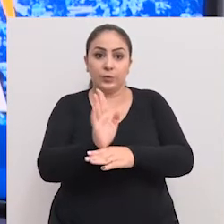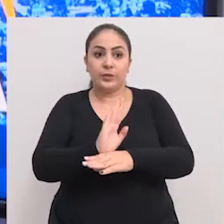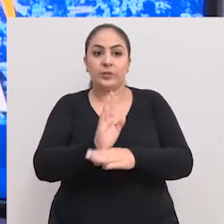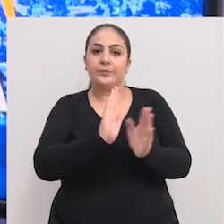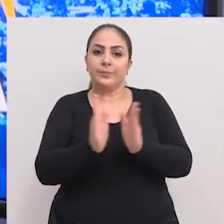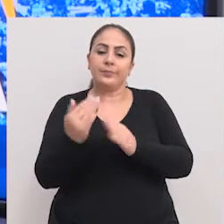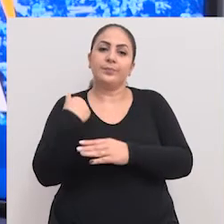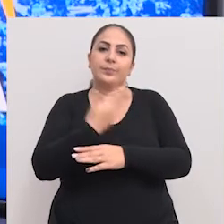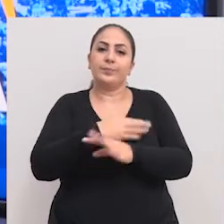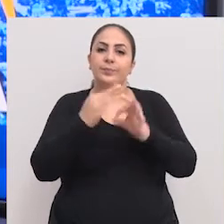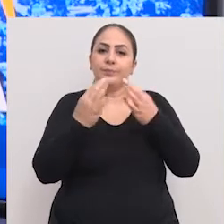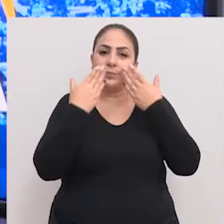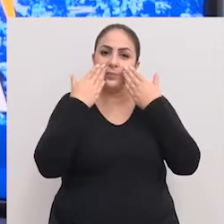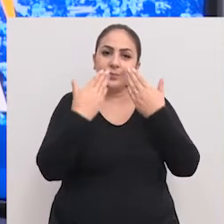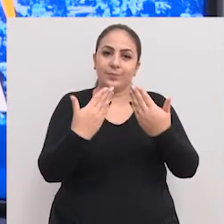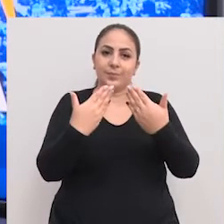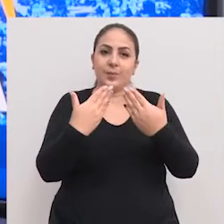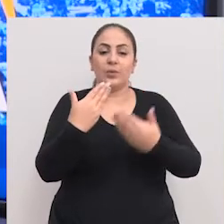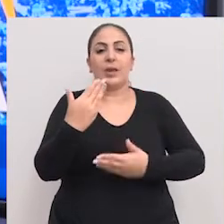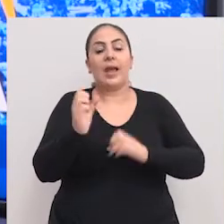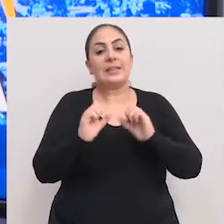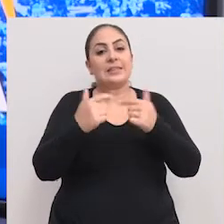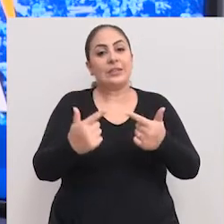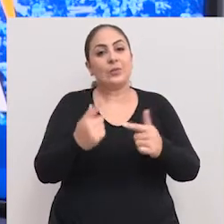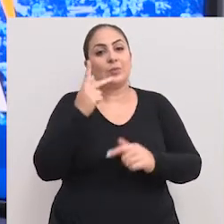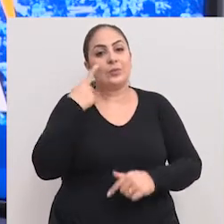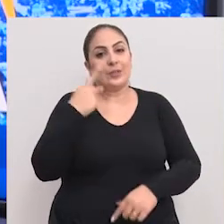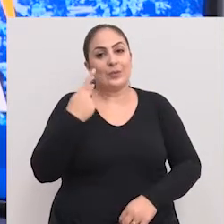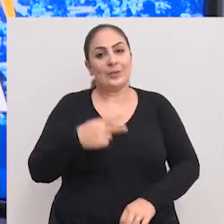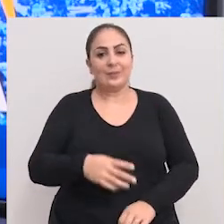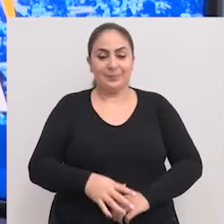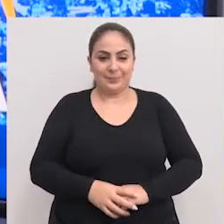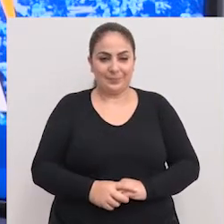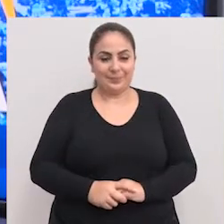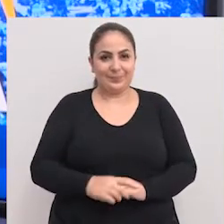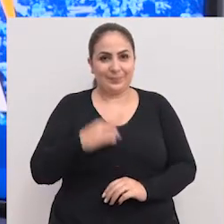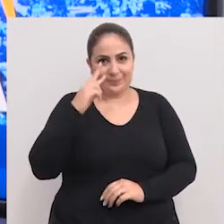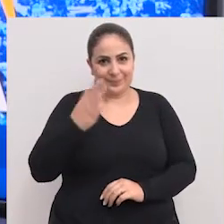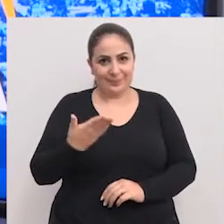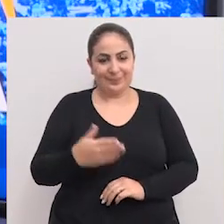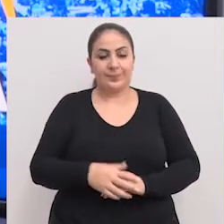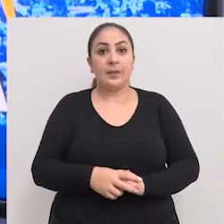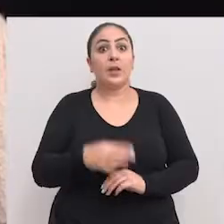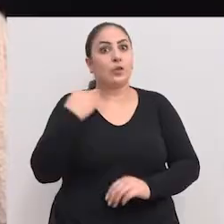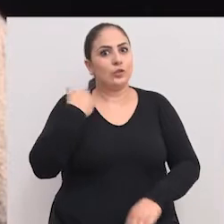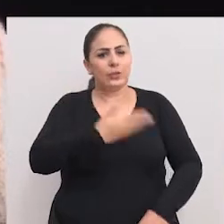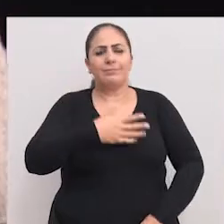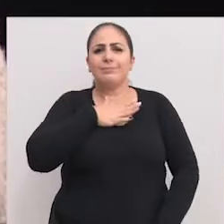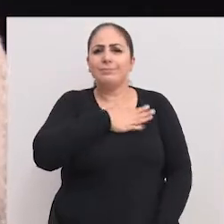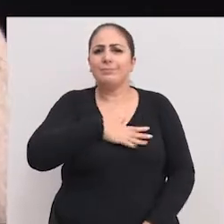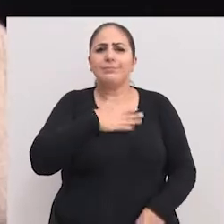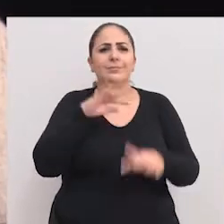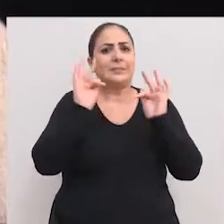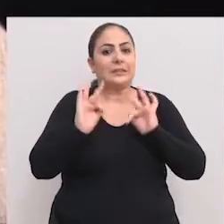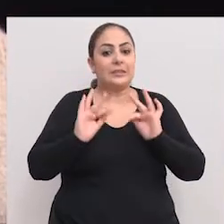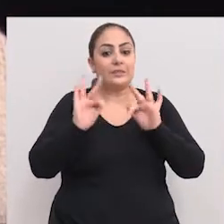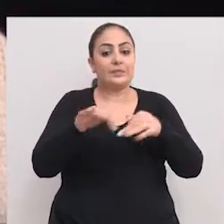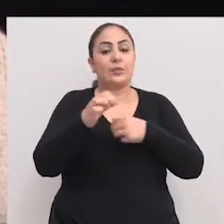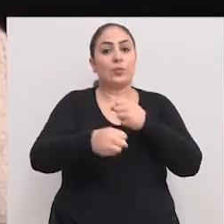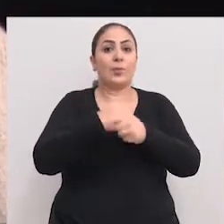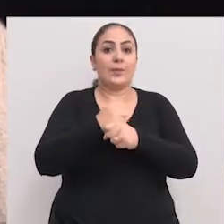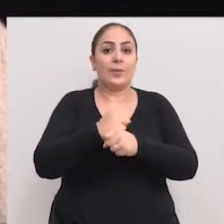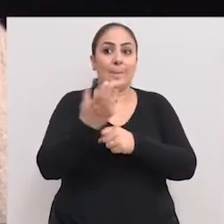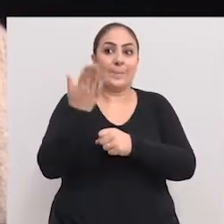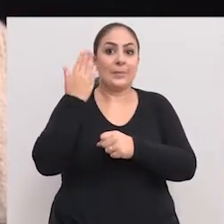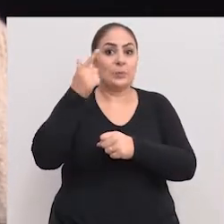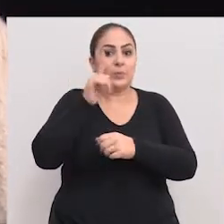um vídeo da série que estamos apresentando sobre as ações parlamentares. Confira. Tivemos a felicidade, no final